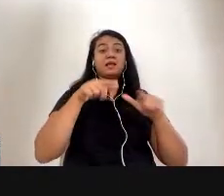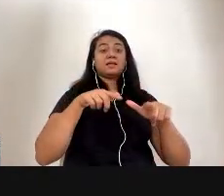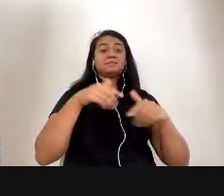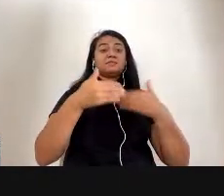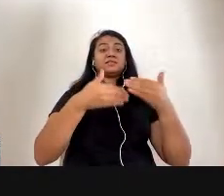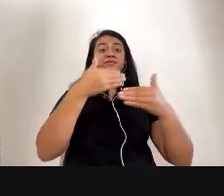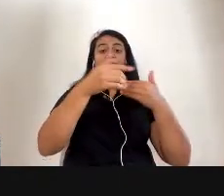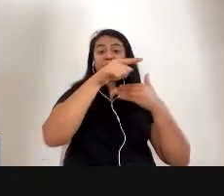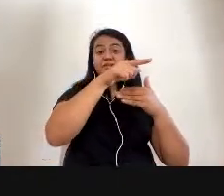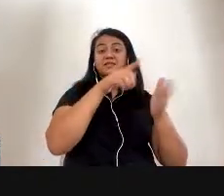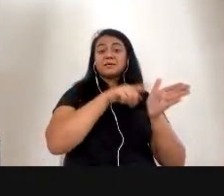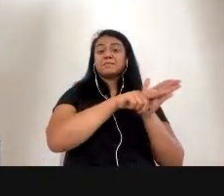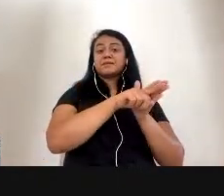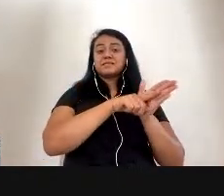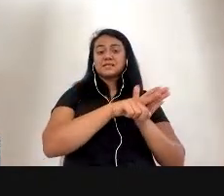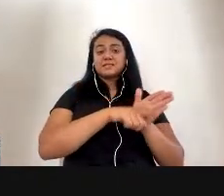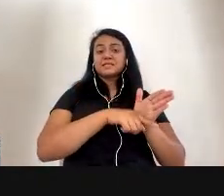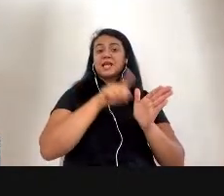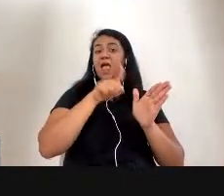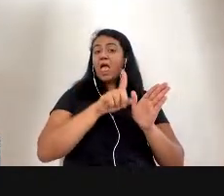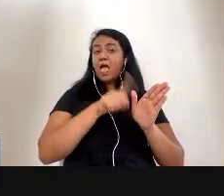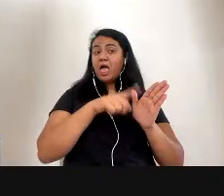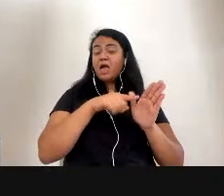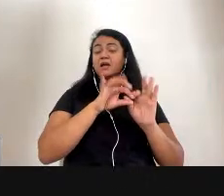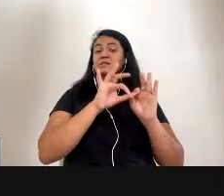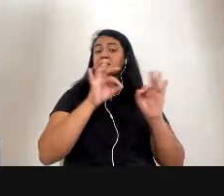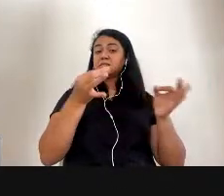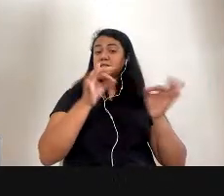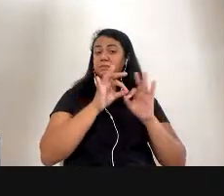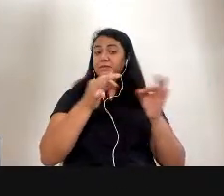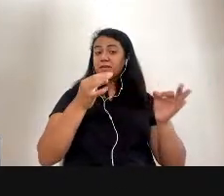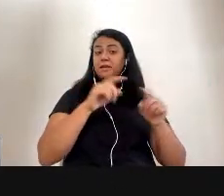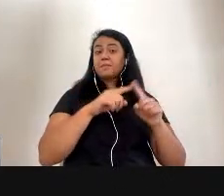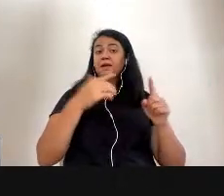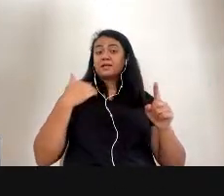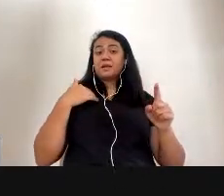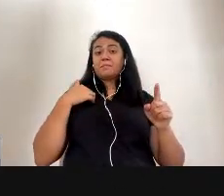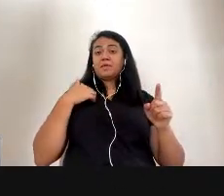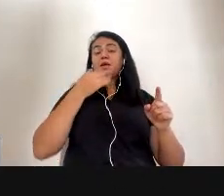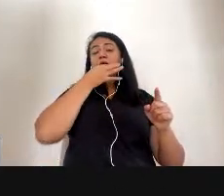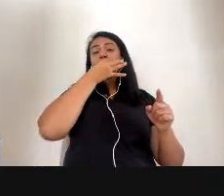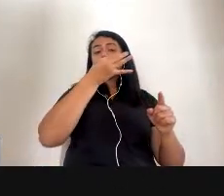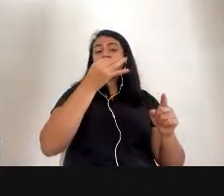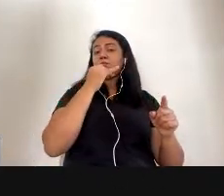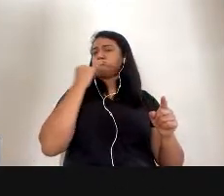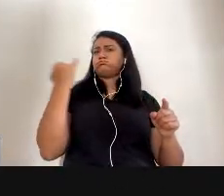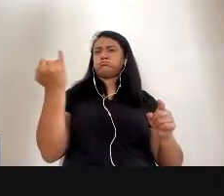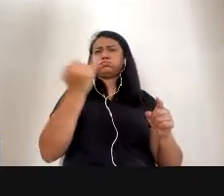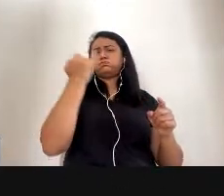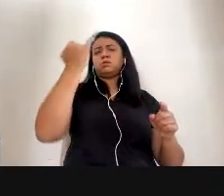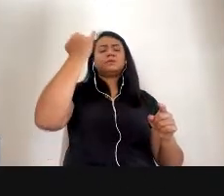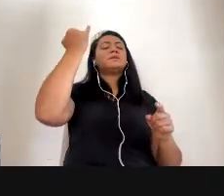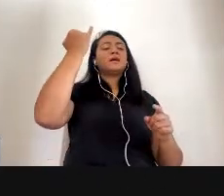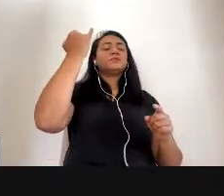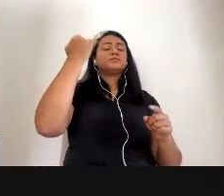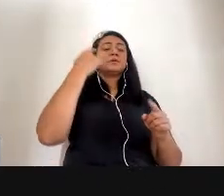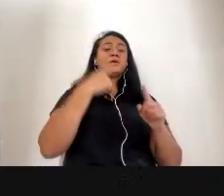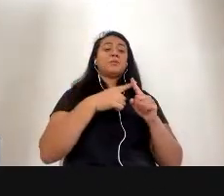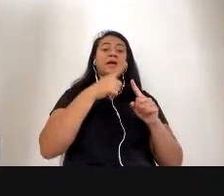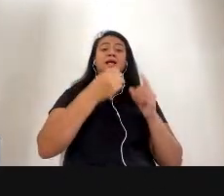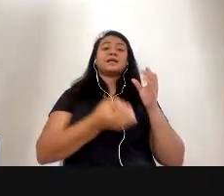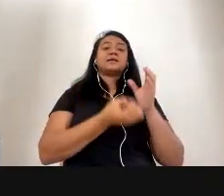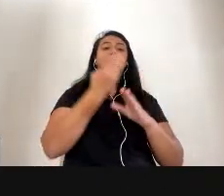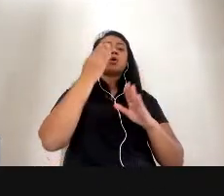residência foi um trabalho muito simples, mas na minha opinião de muita potência, porque ela criou um texto